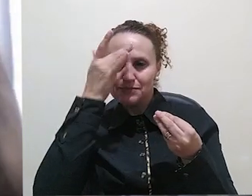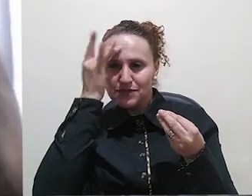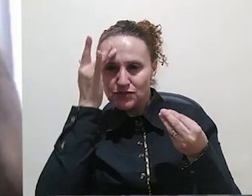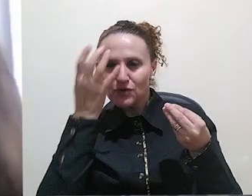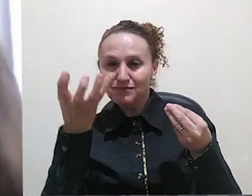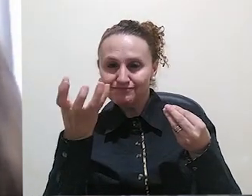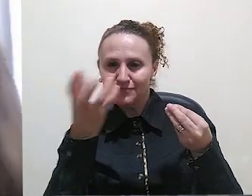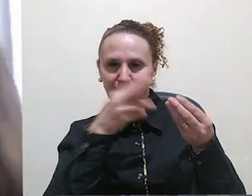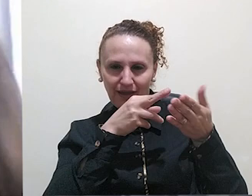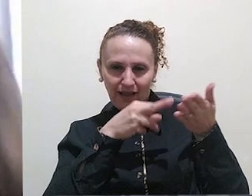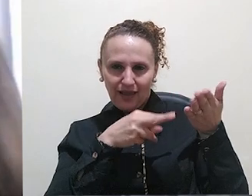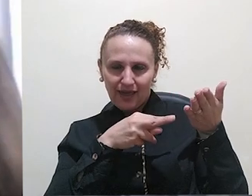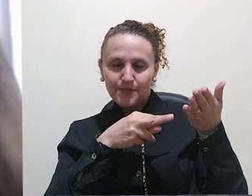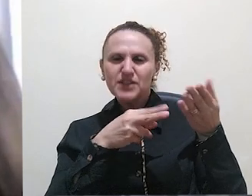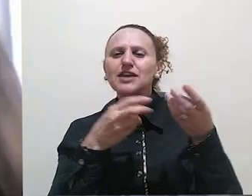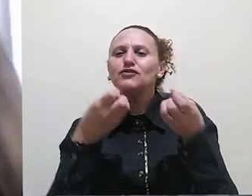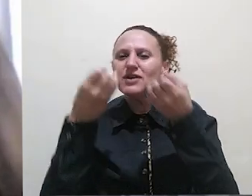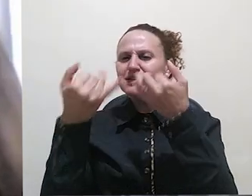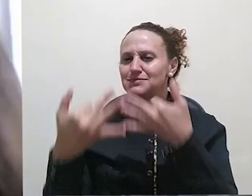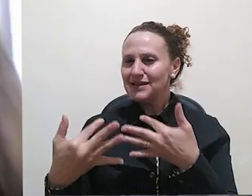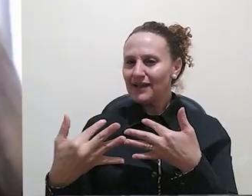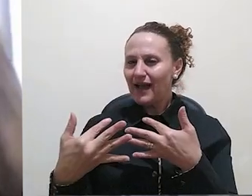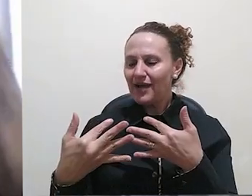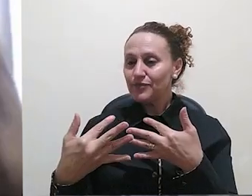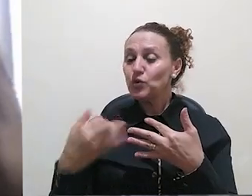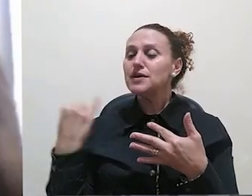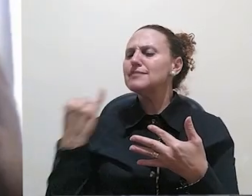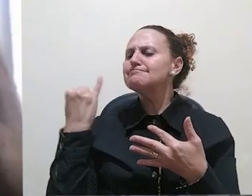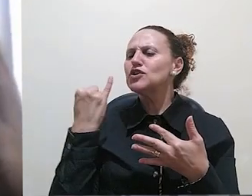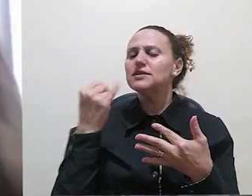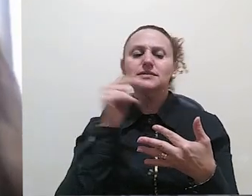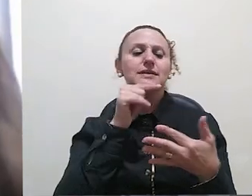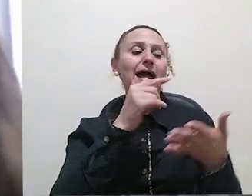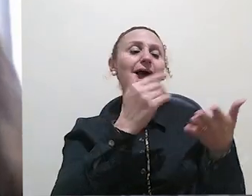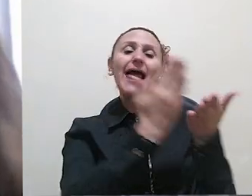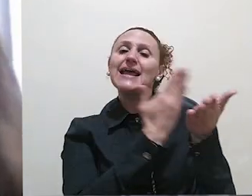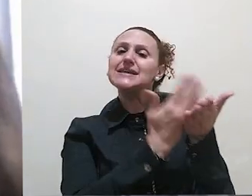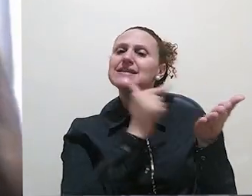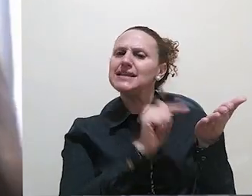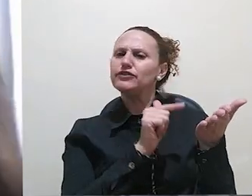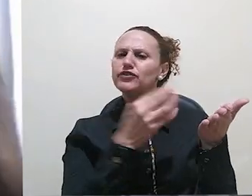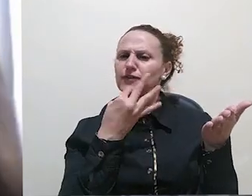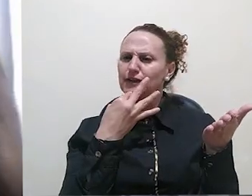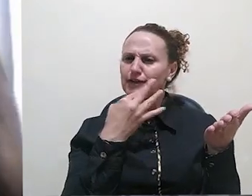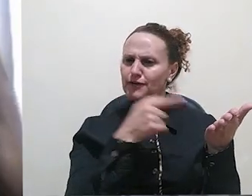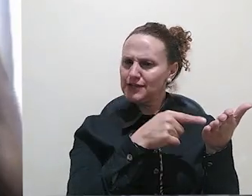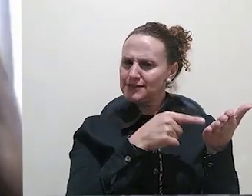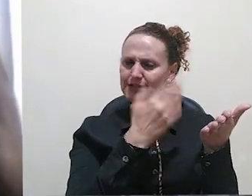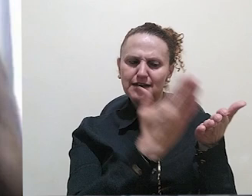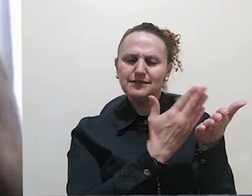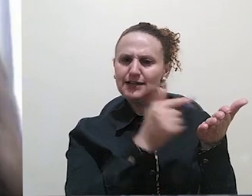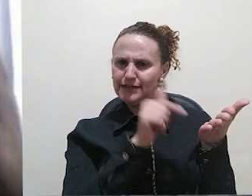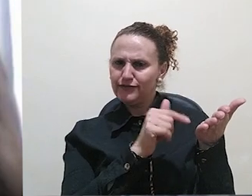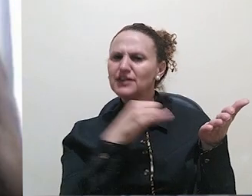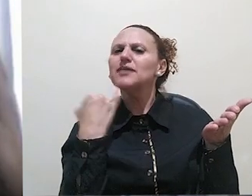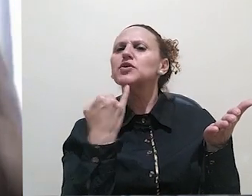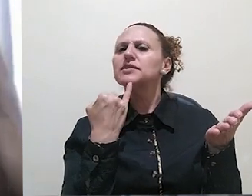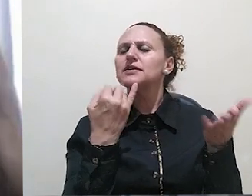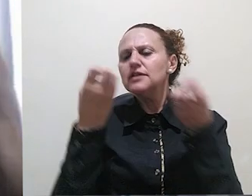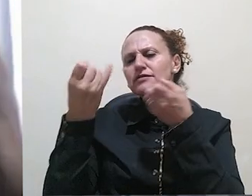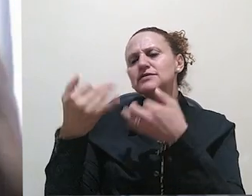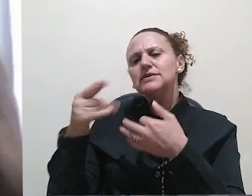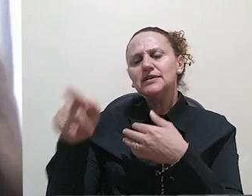para você quais os pontos que você tem que saber sobre o meu trabalho, né, seria nesse